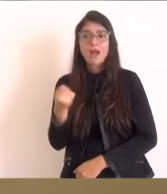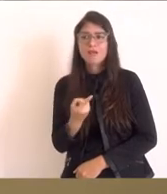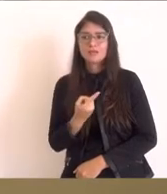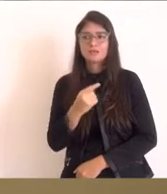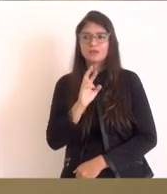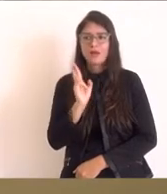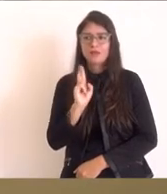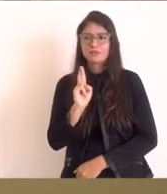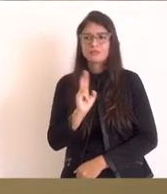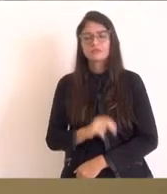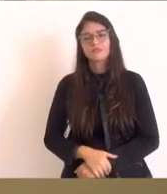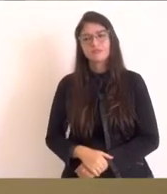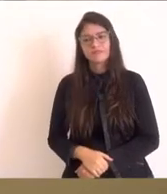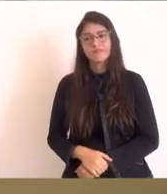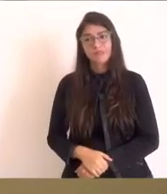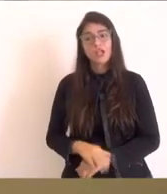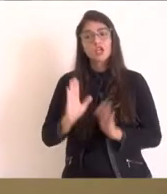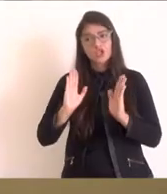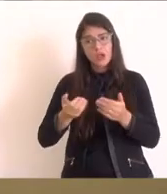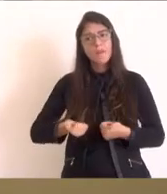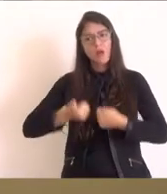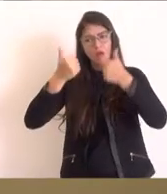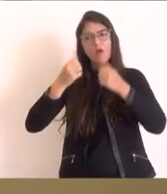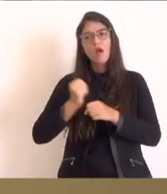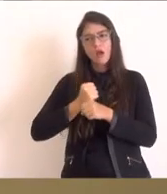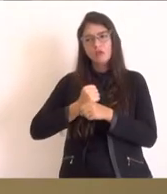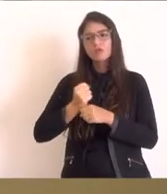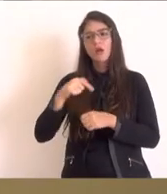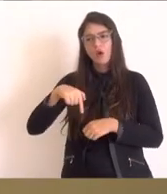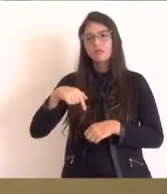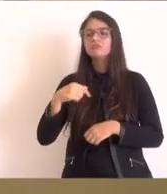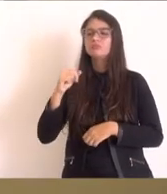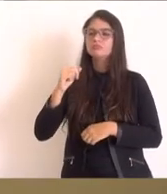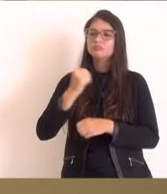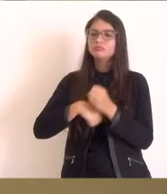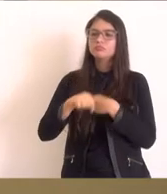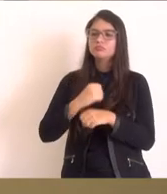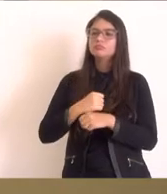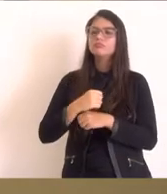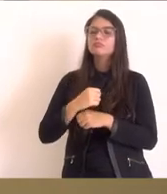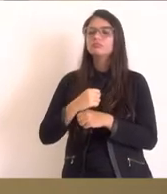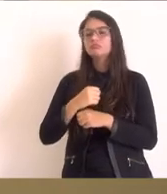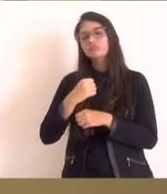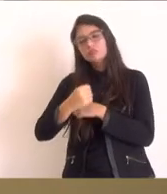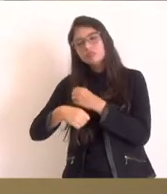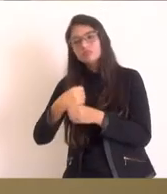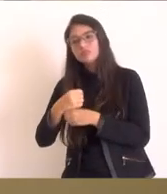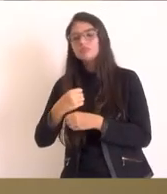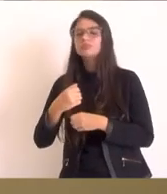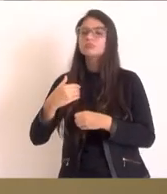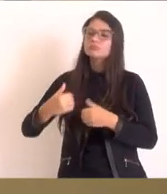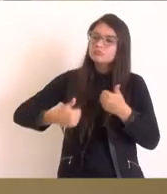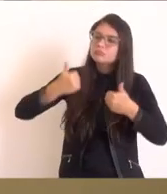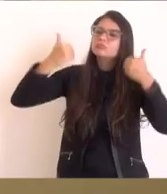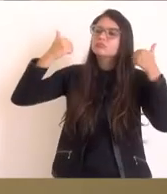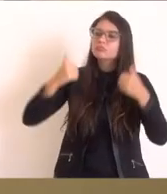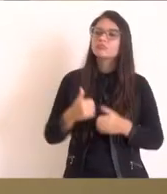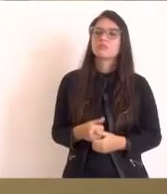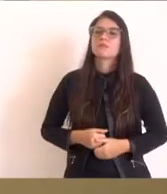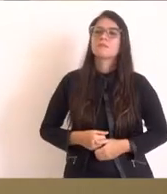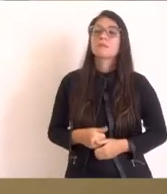Nós já melhoramos esse ano a arrecadação da previsão. nós estamos em 15 dias,